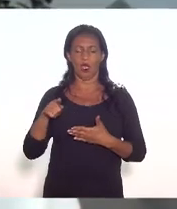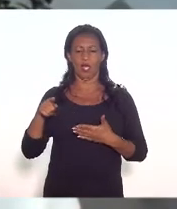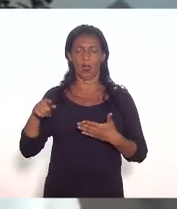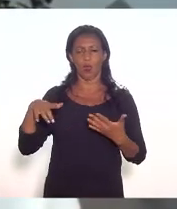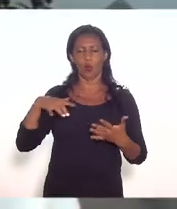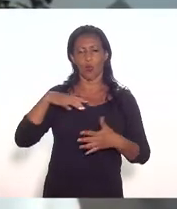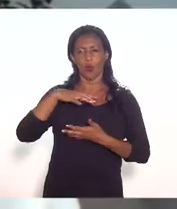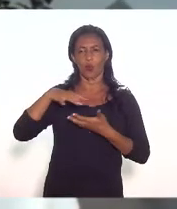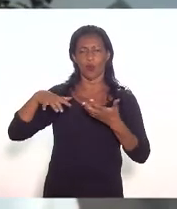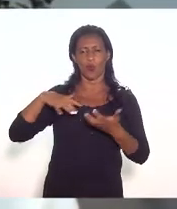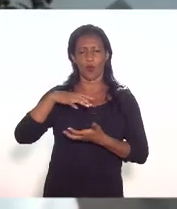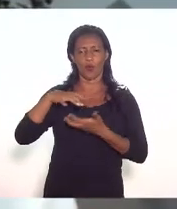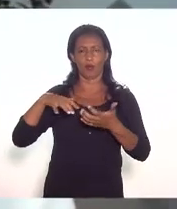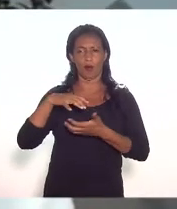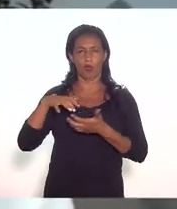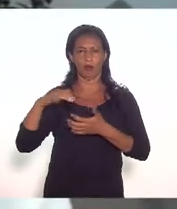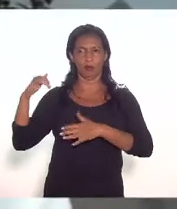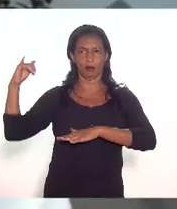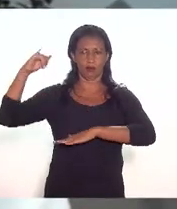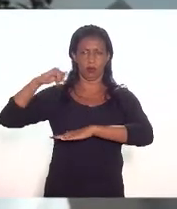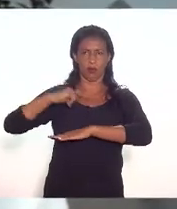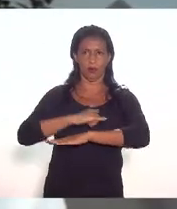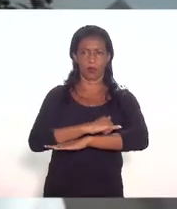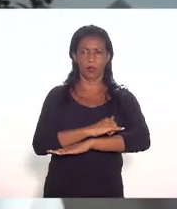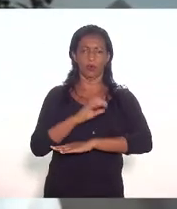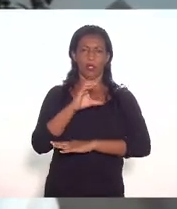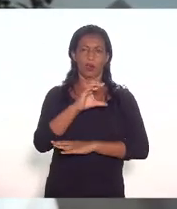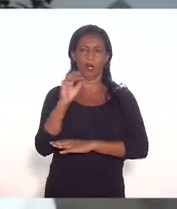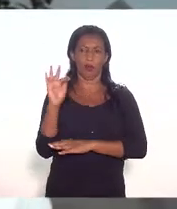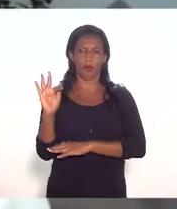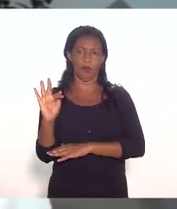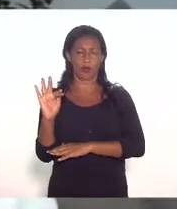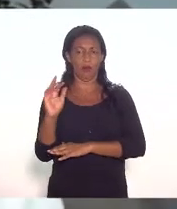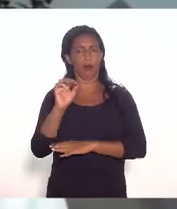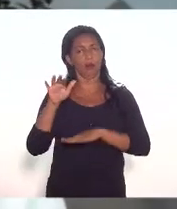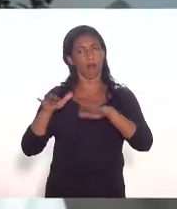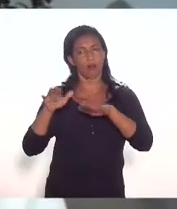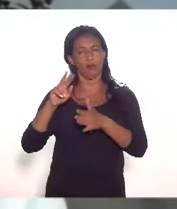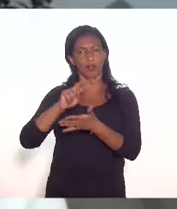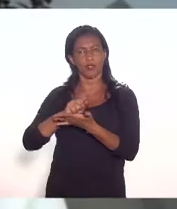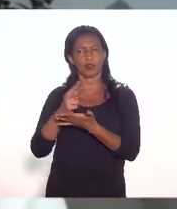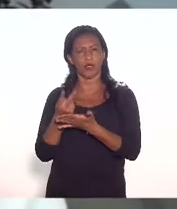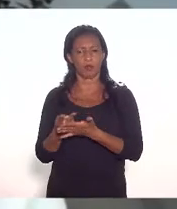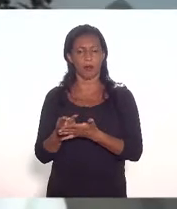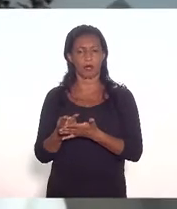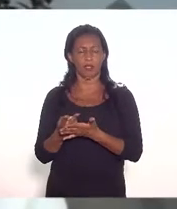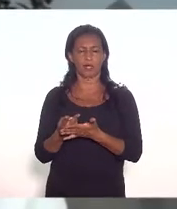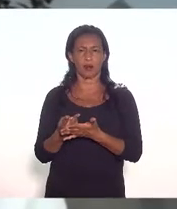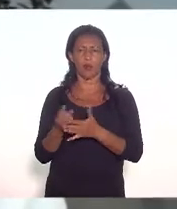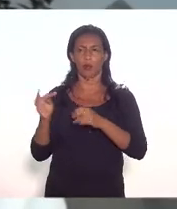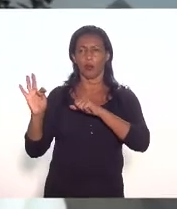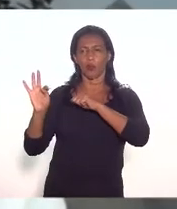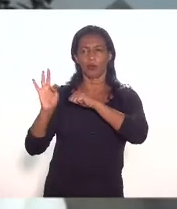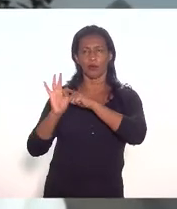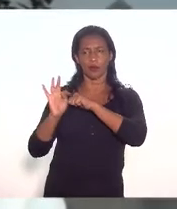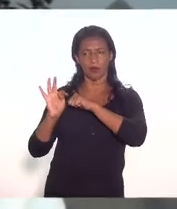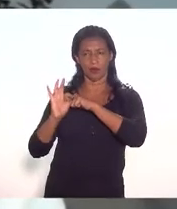aeroporto de Cabo Frio talvez na interpretação de um técnico da